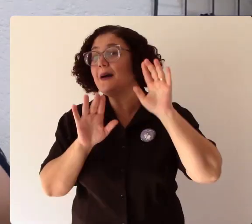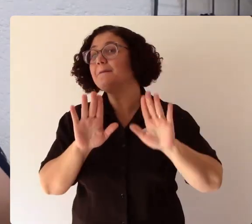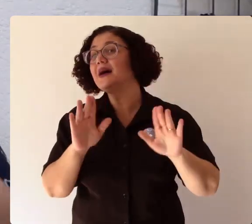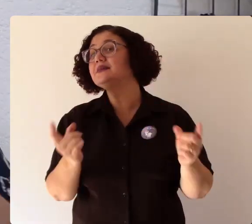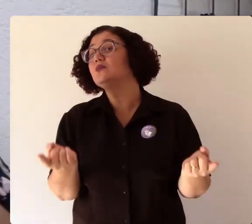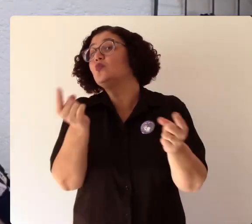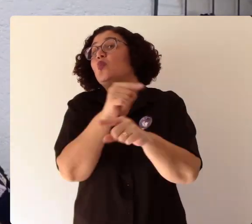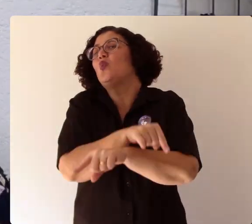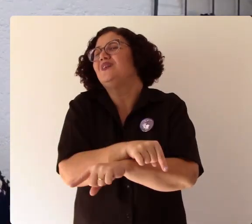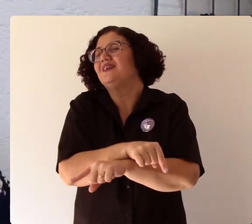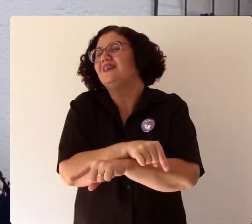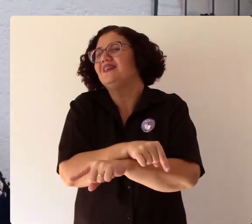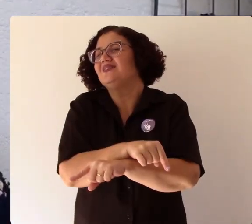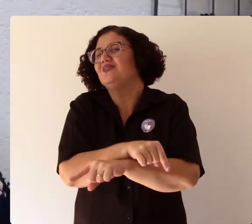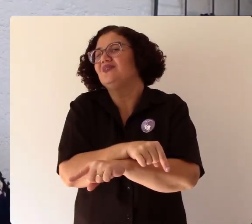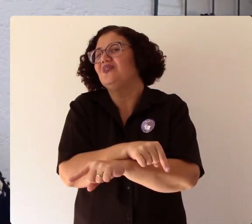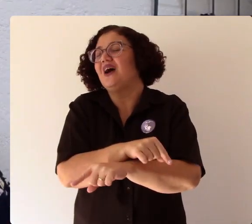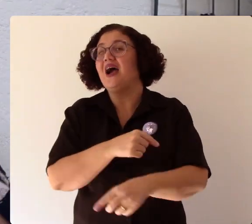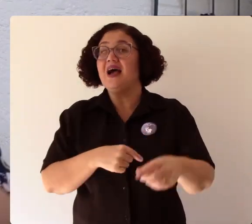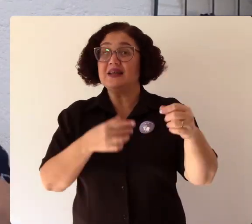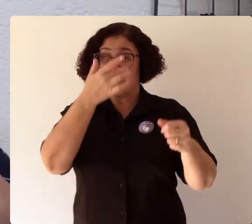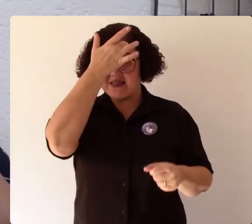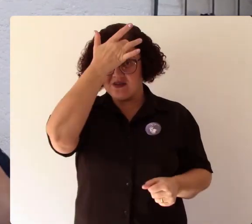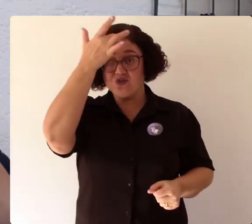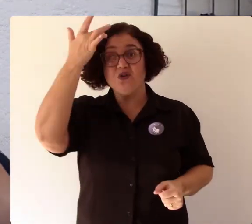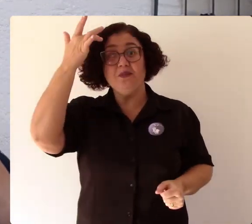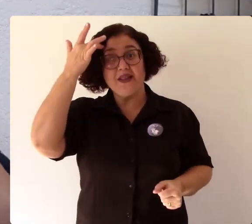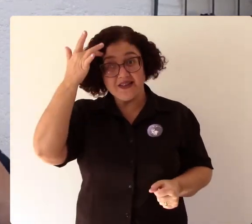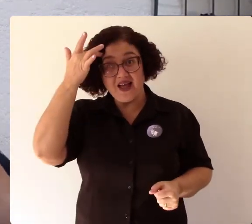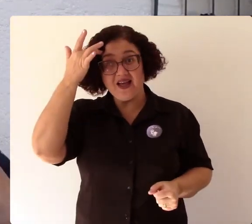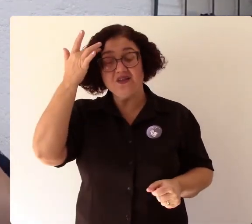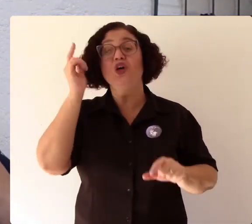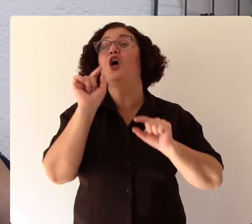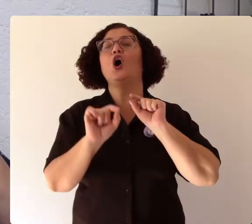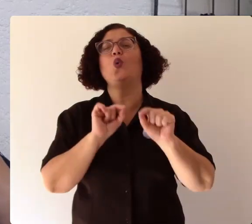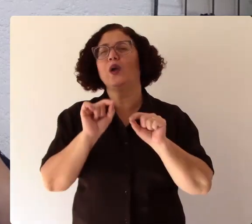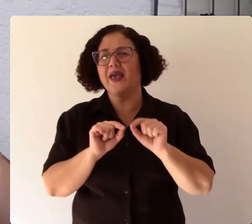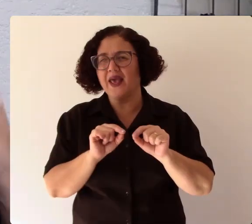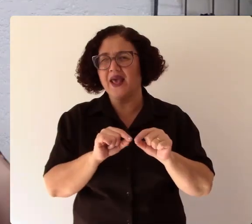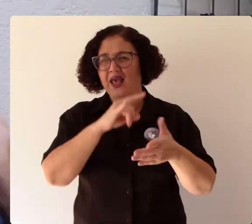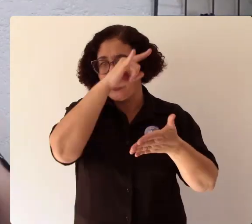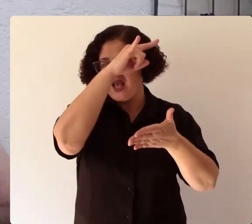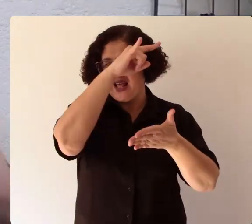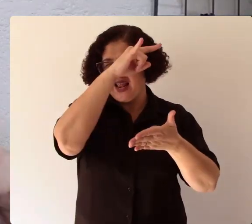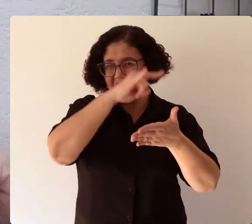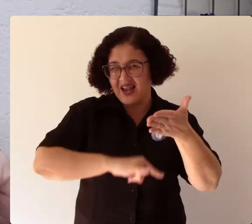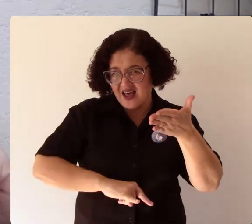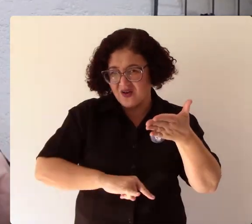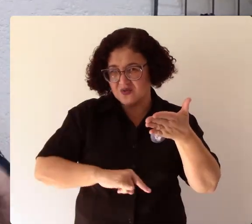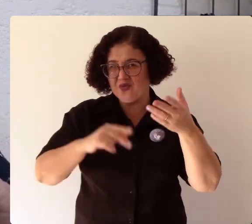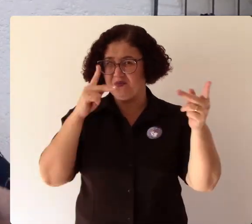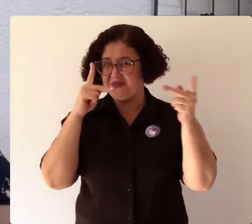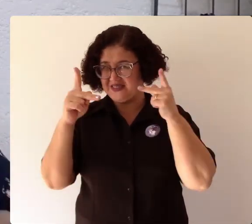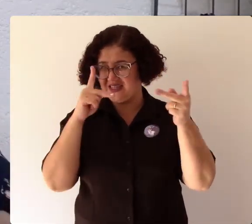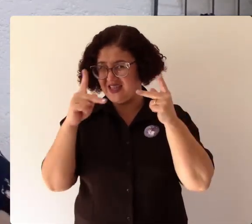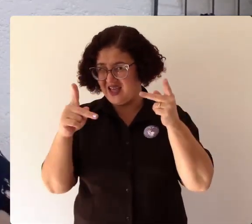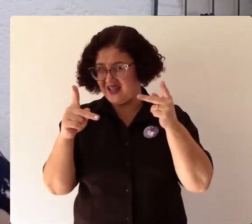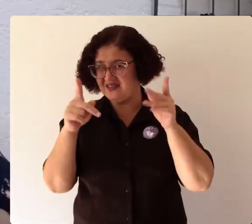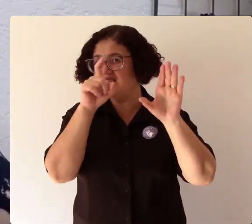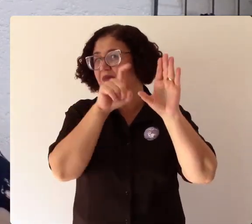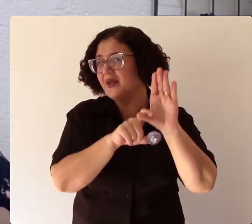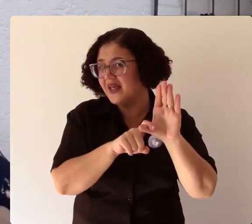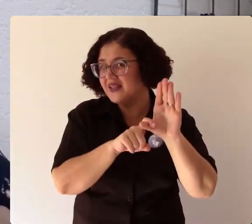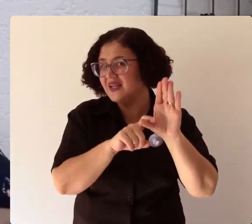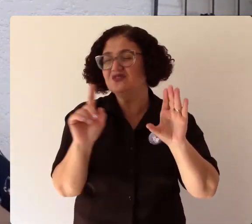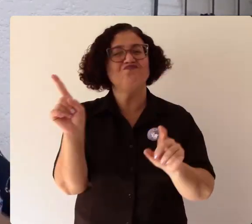né ela é muito dissociada diz divorciada de um diagnóstico